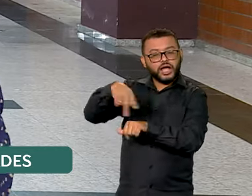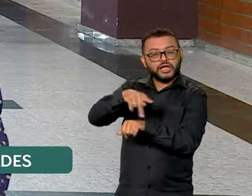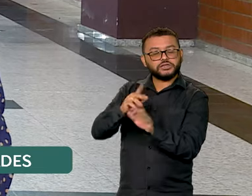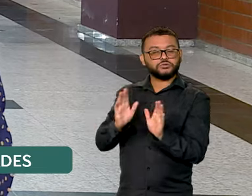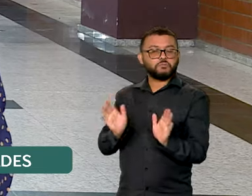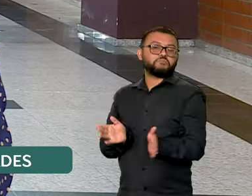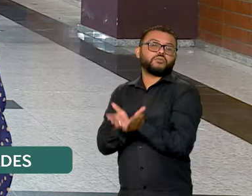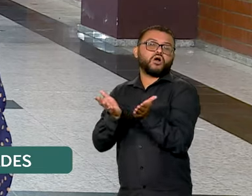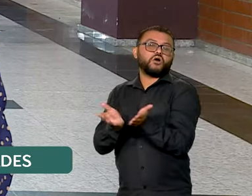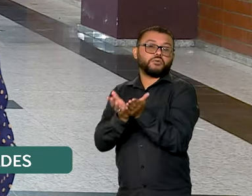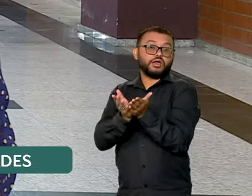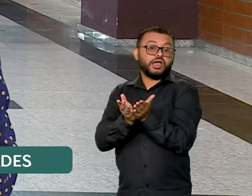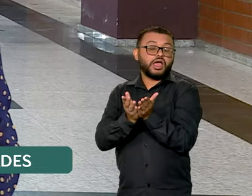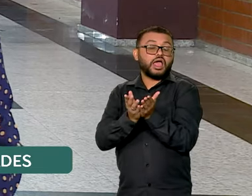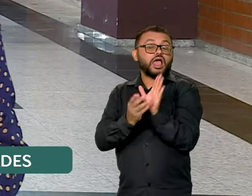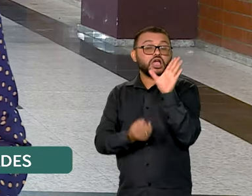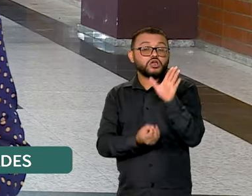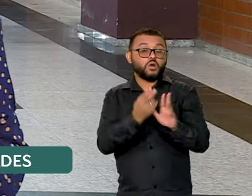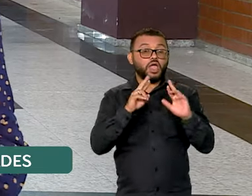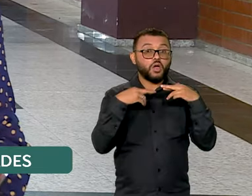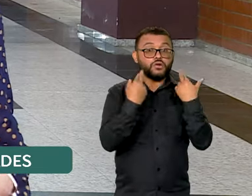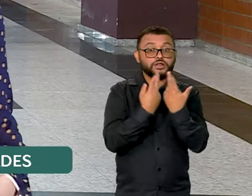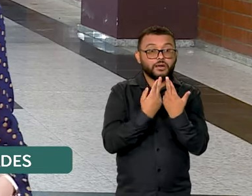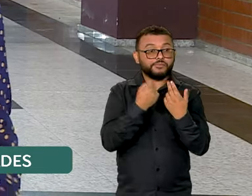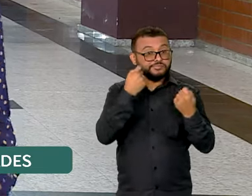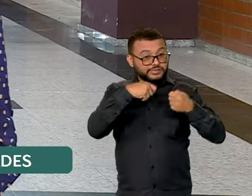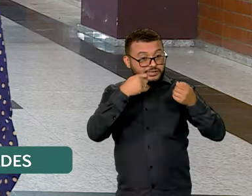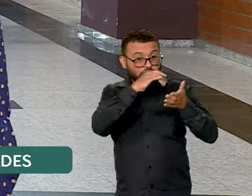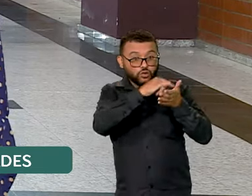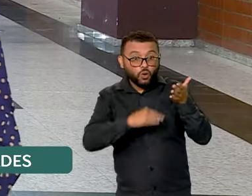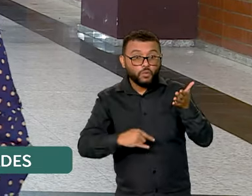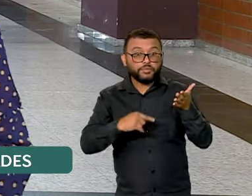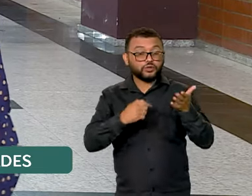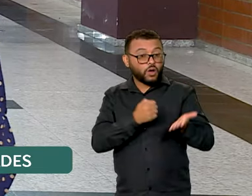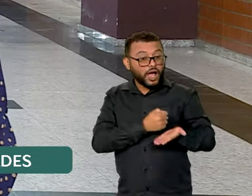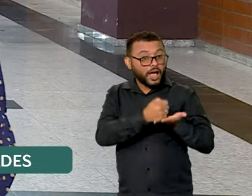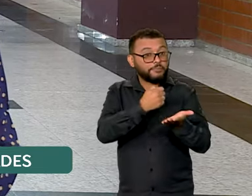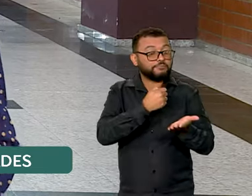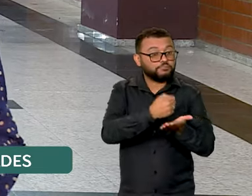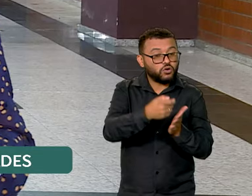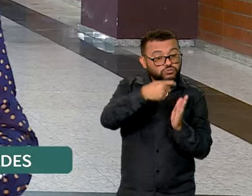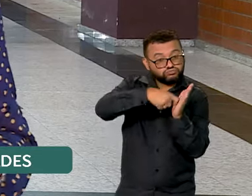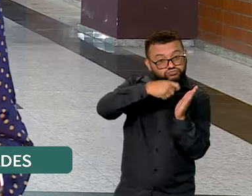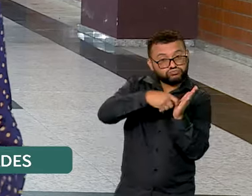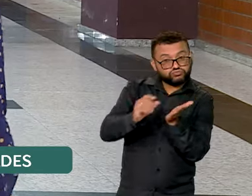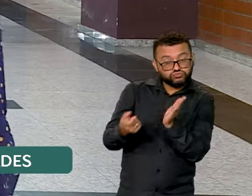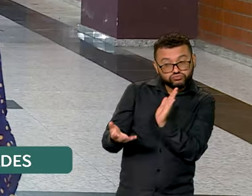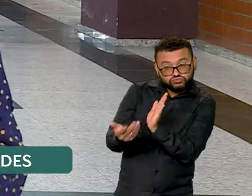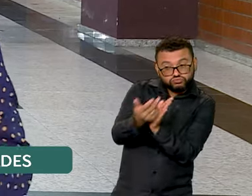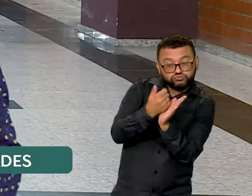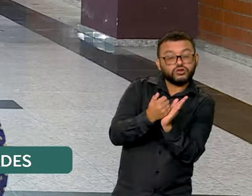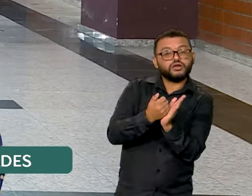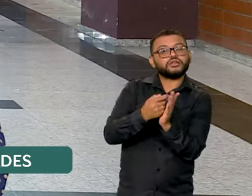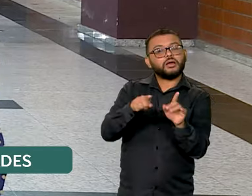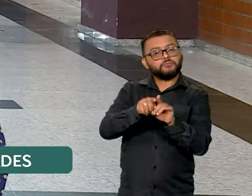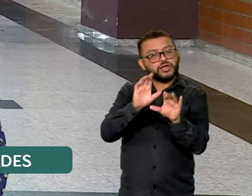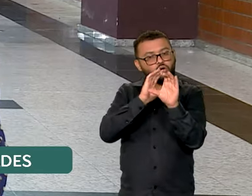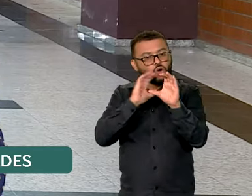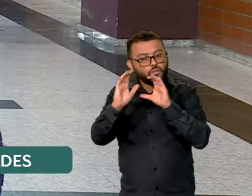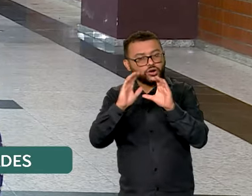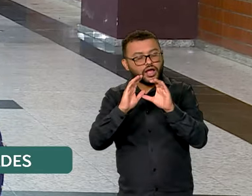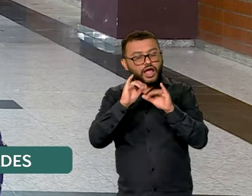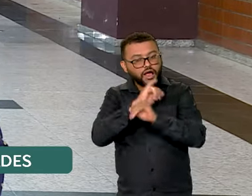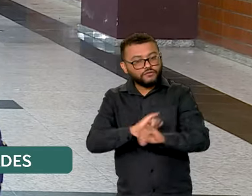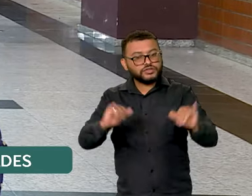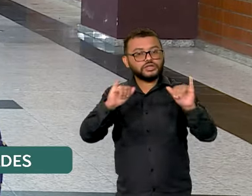pobres. A reunião também resultou em um documento sobre cooperação tributária e em um comunicado emitido pelo Brasil